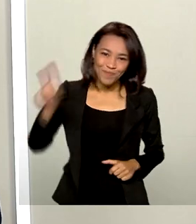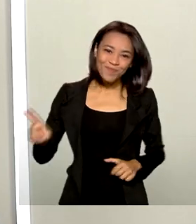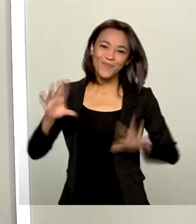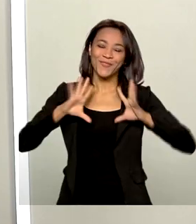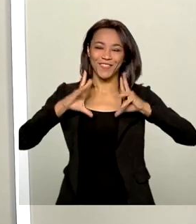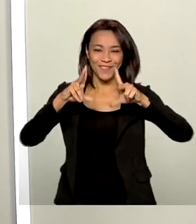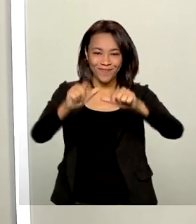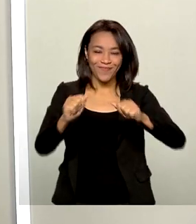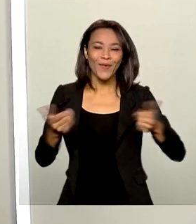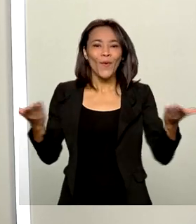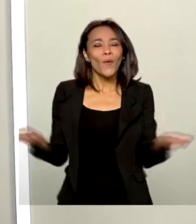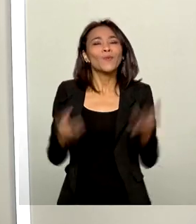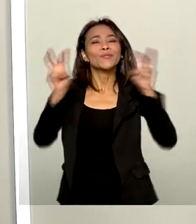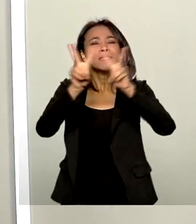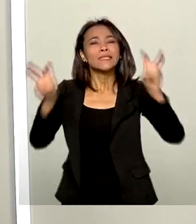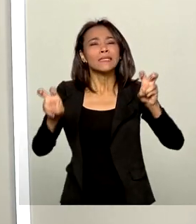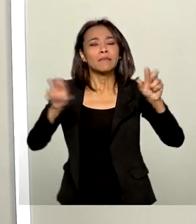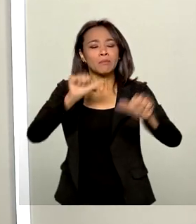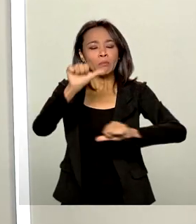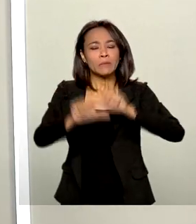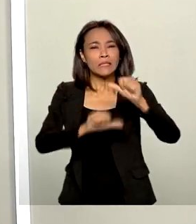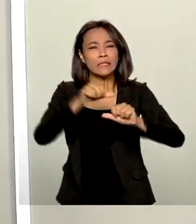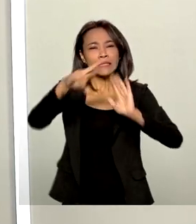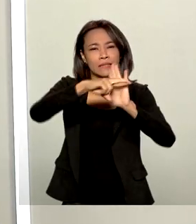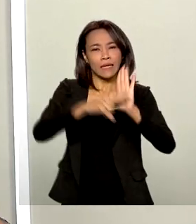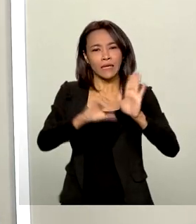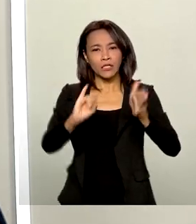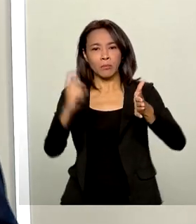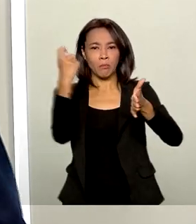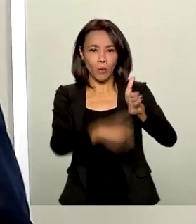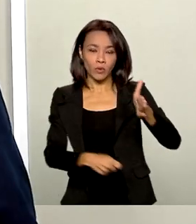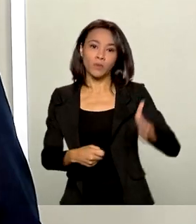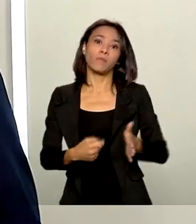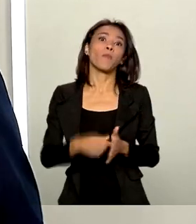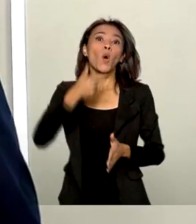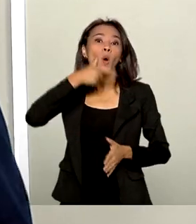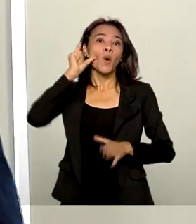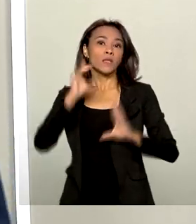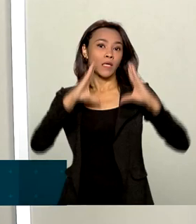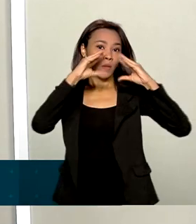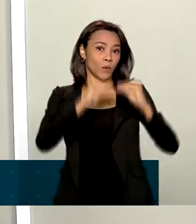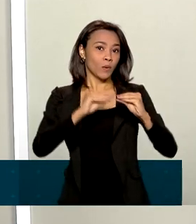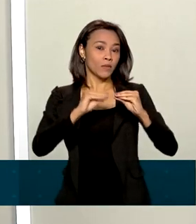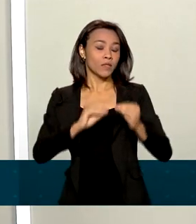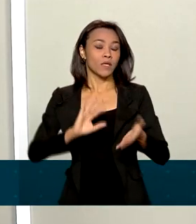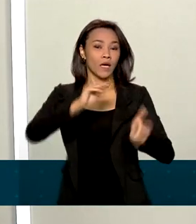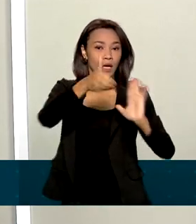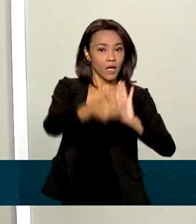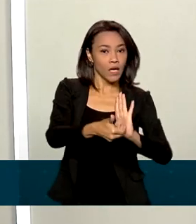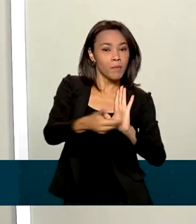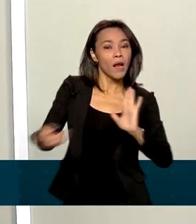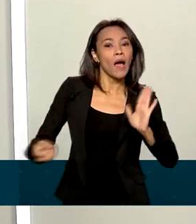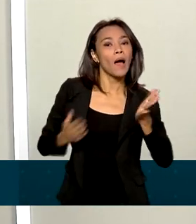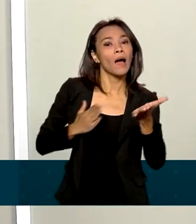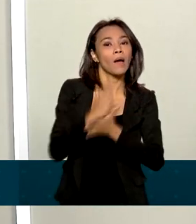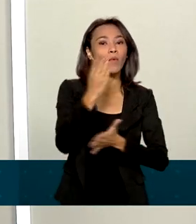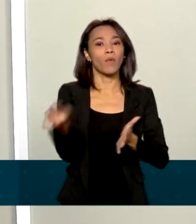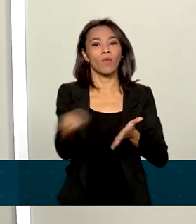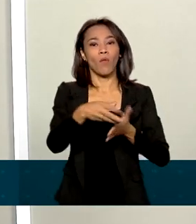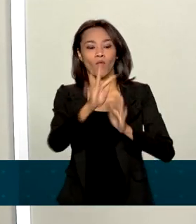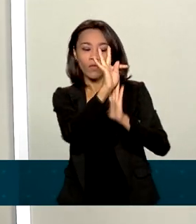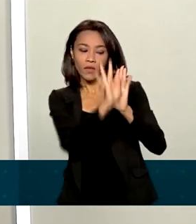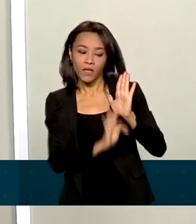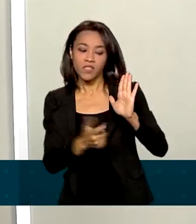todos. O nosso tema de hoje é a reforma tributária. A Câmara dos Deputados aprovou ontem à noite o novo texto que vai regular a